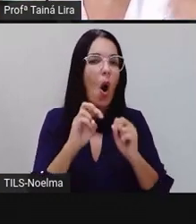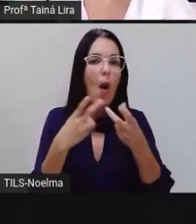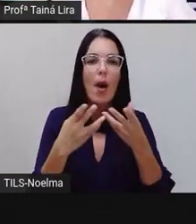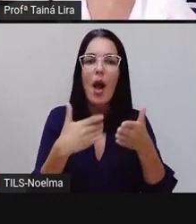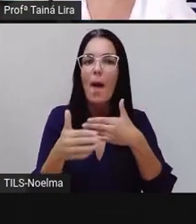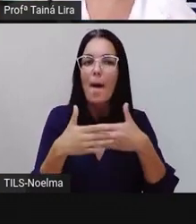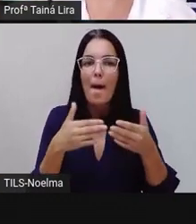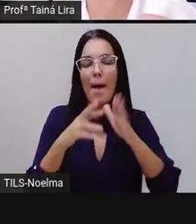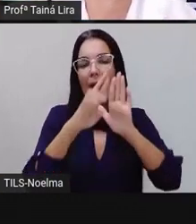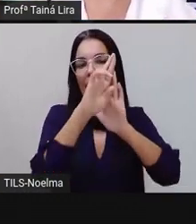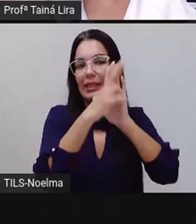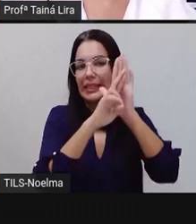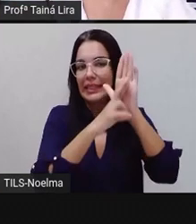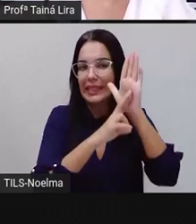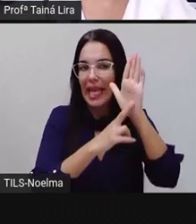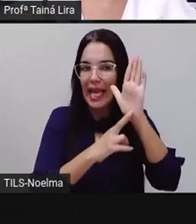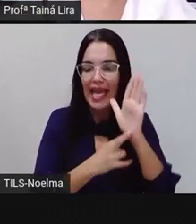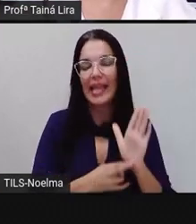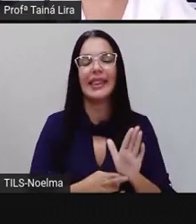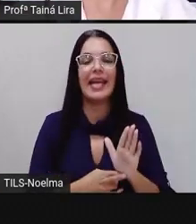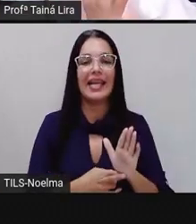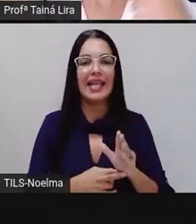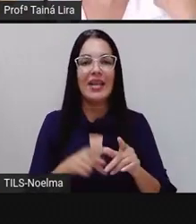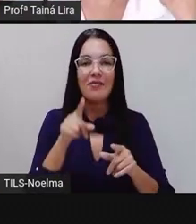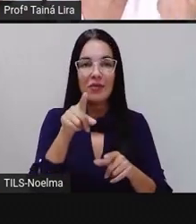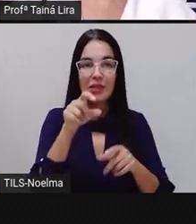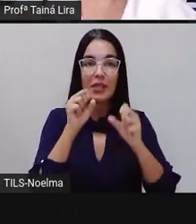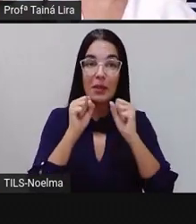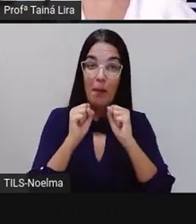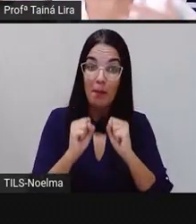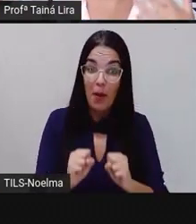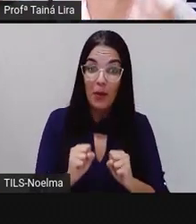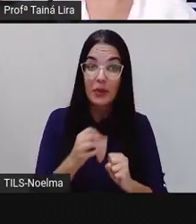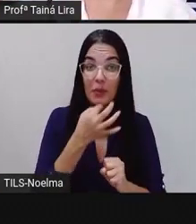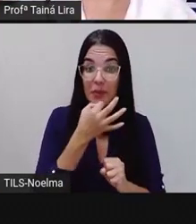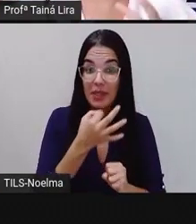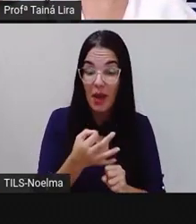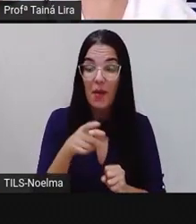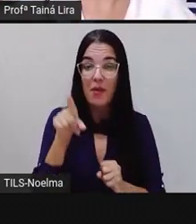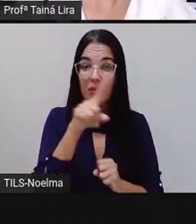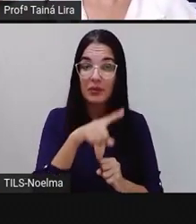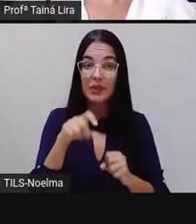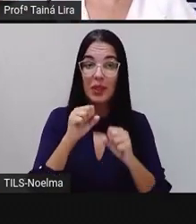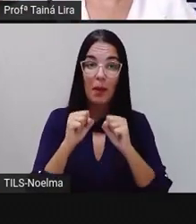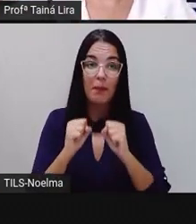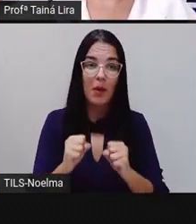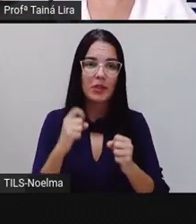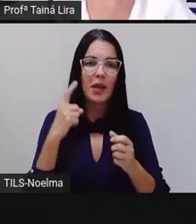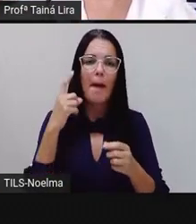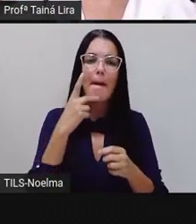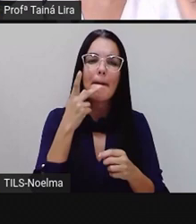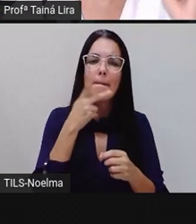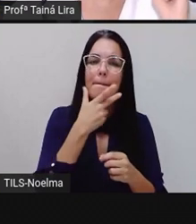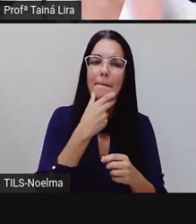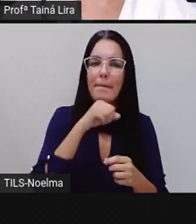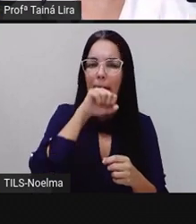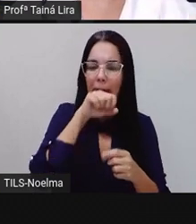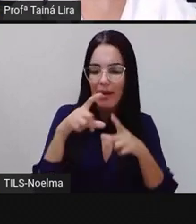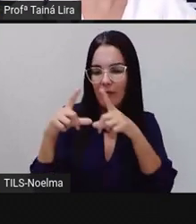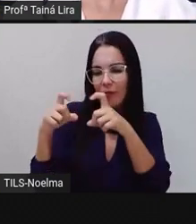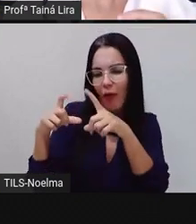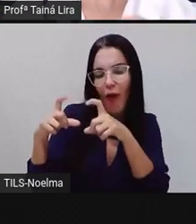que a Pró fez aqui durante a aula, ou outra receita que a Pró sugeriu utilizando as plantas, pede ao papai e mamãe para tirar